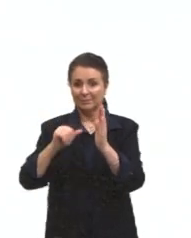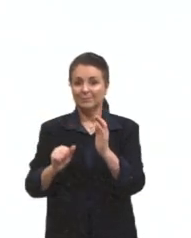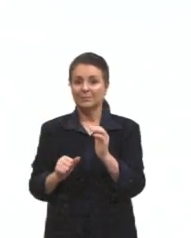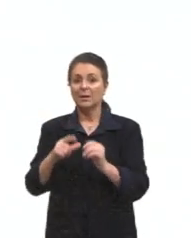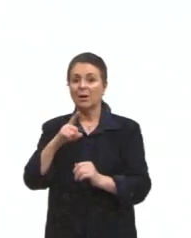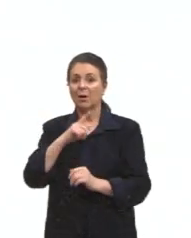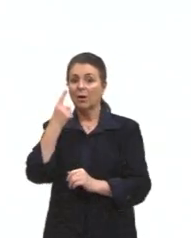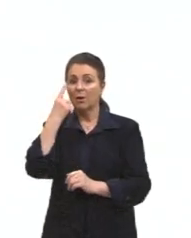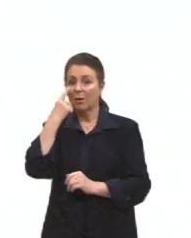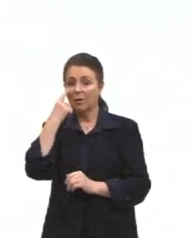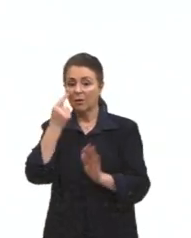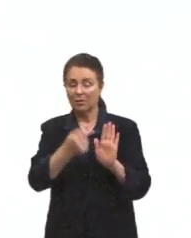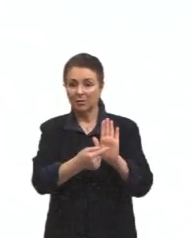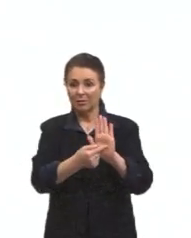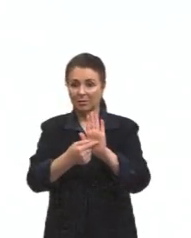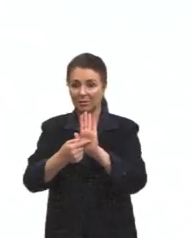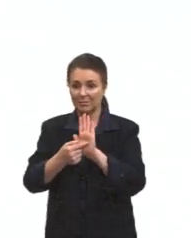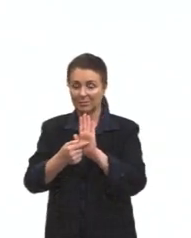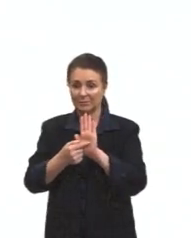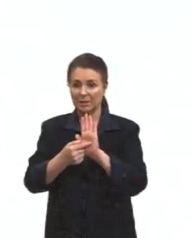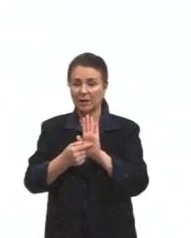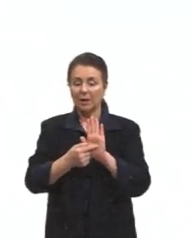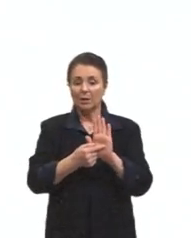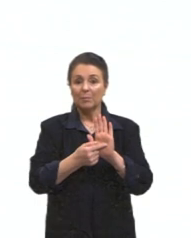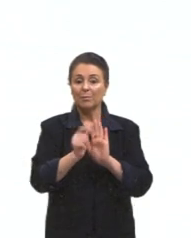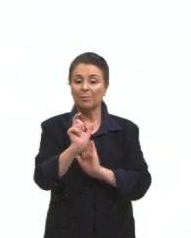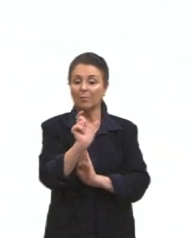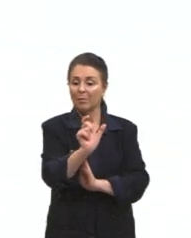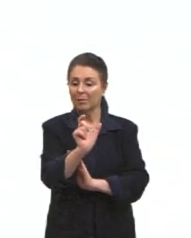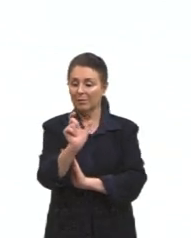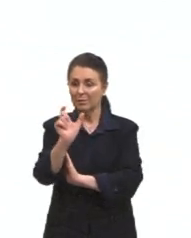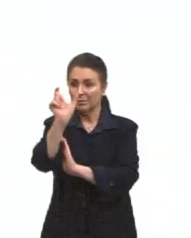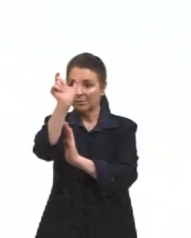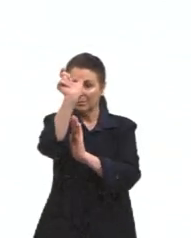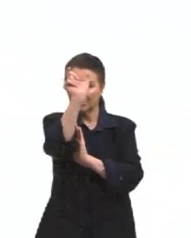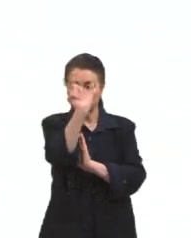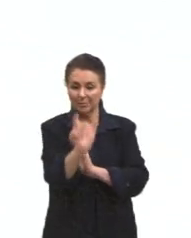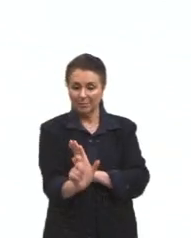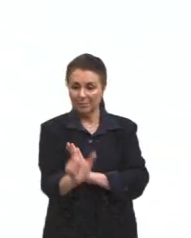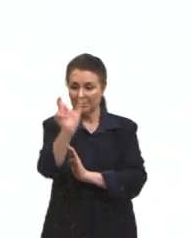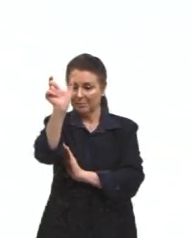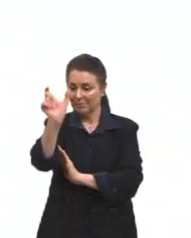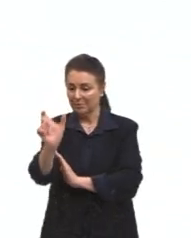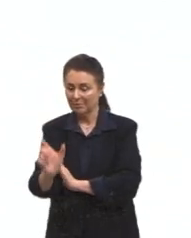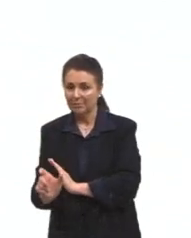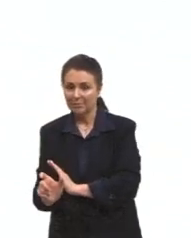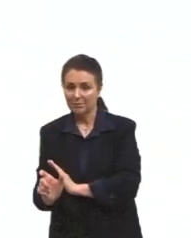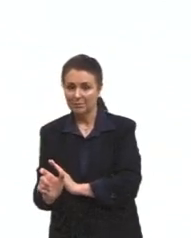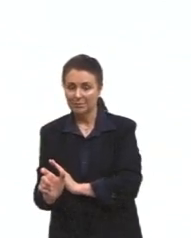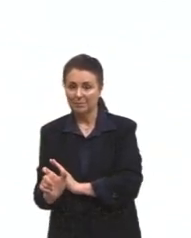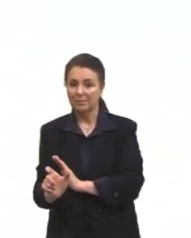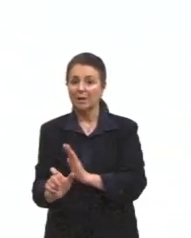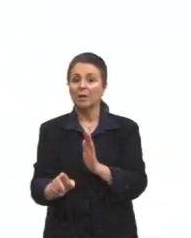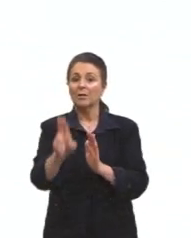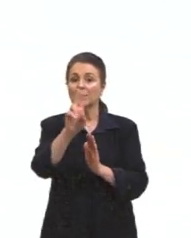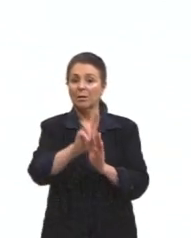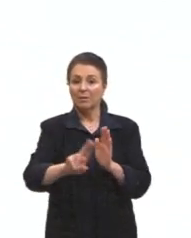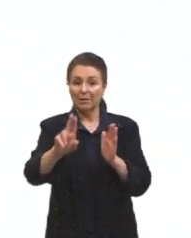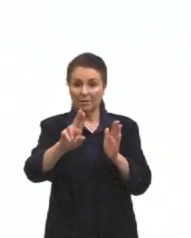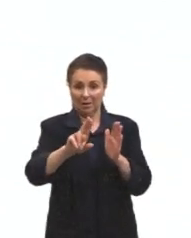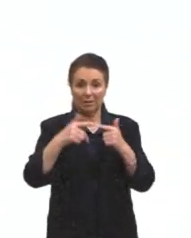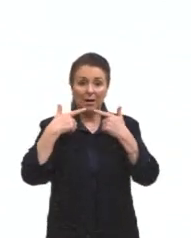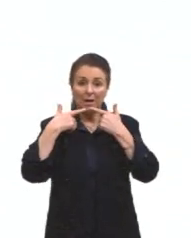olha o que aparece. Eles trazem as palavras que são grafadas nas línguas, né,